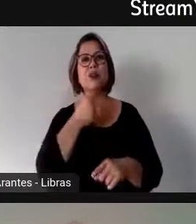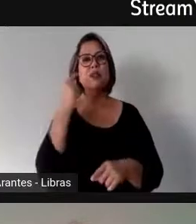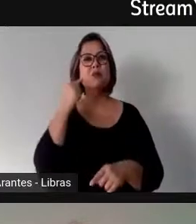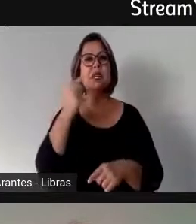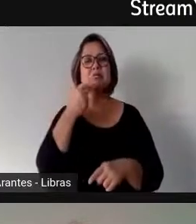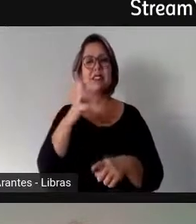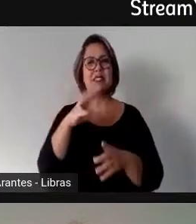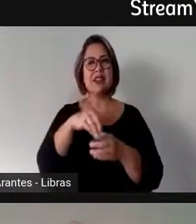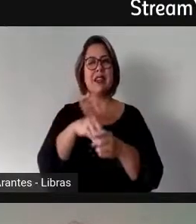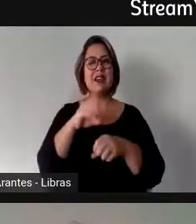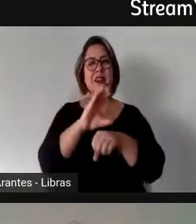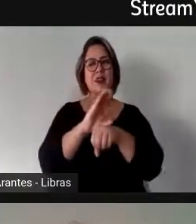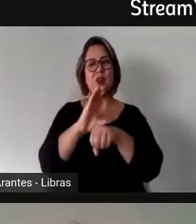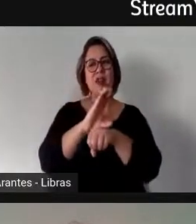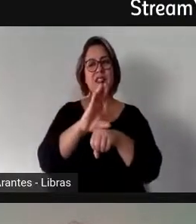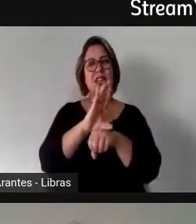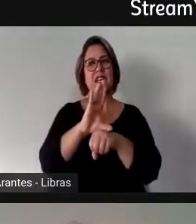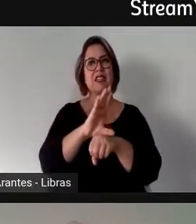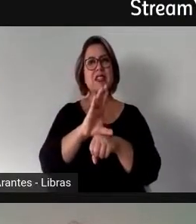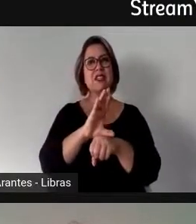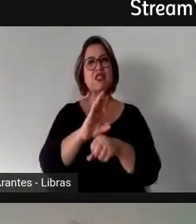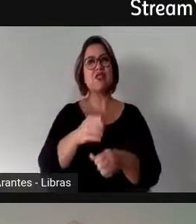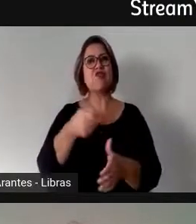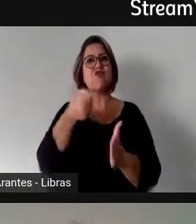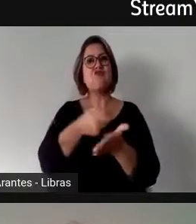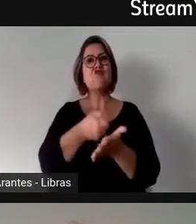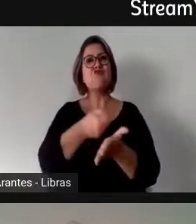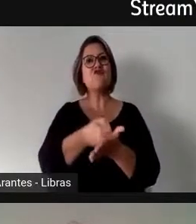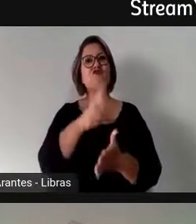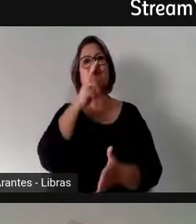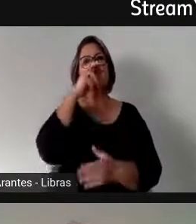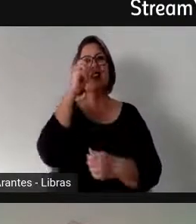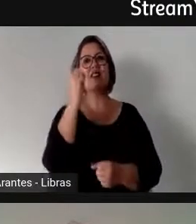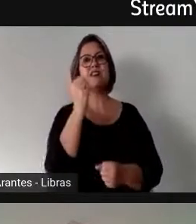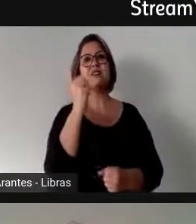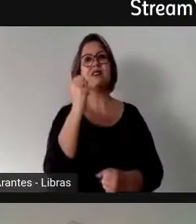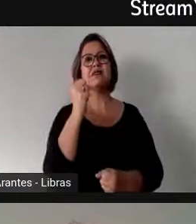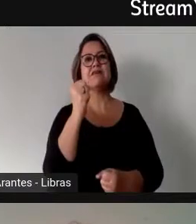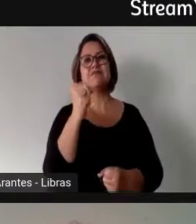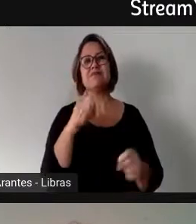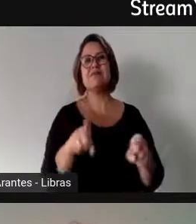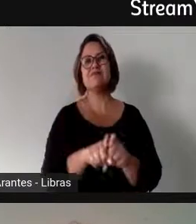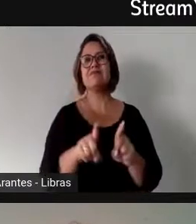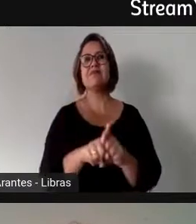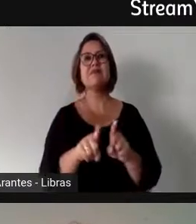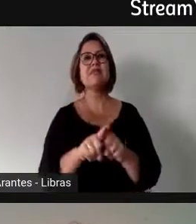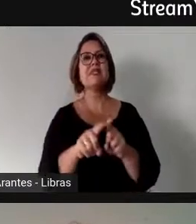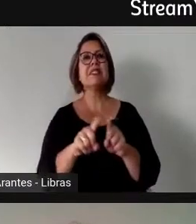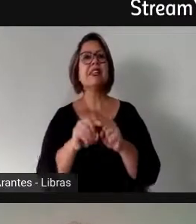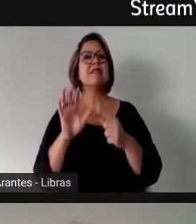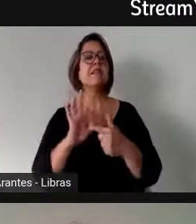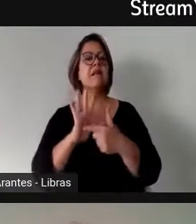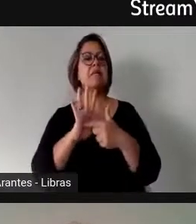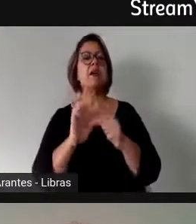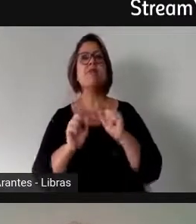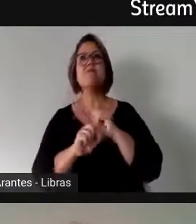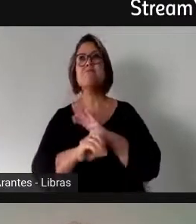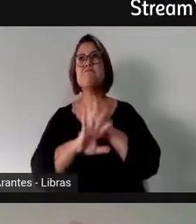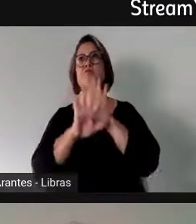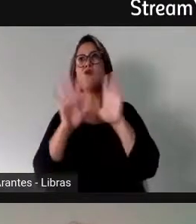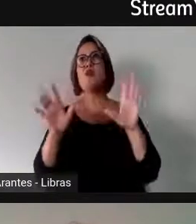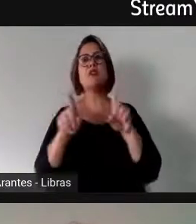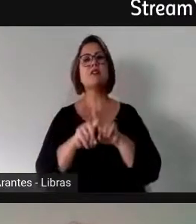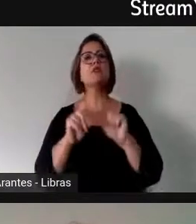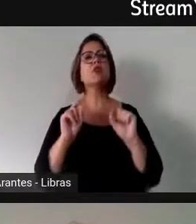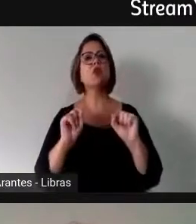todo o vigor que ela tem, muito menos imprime a clareza do que o grande